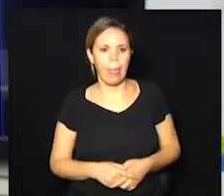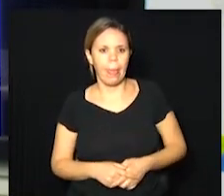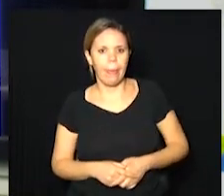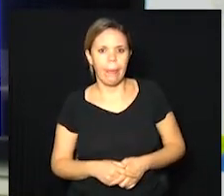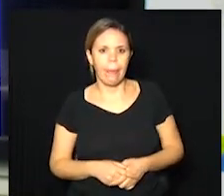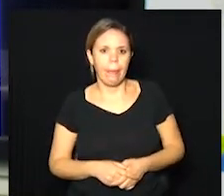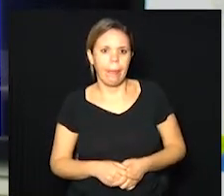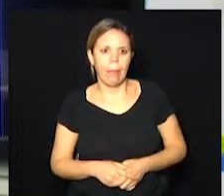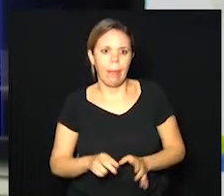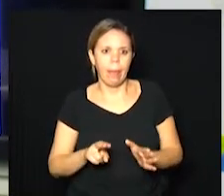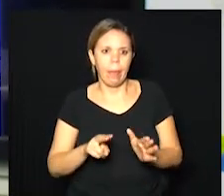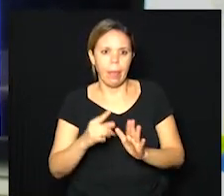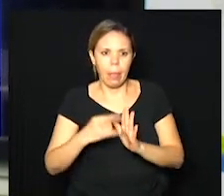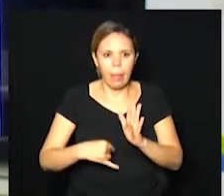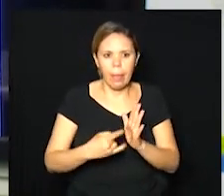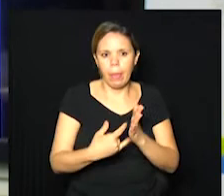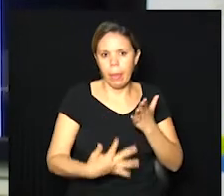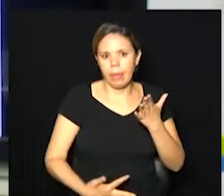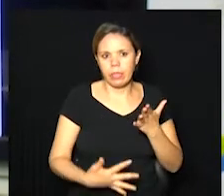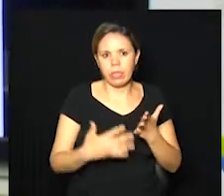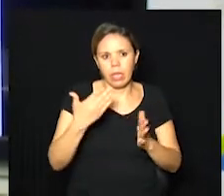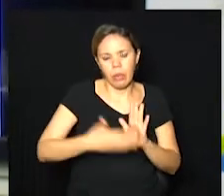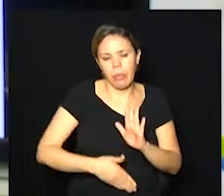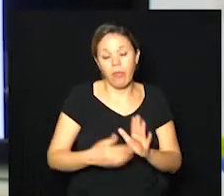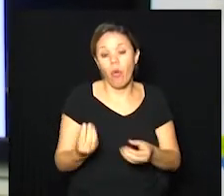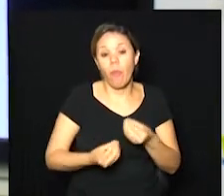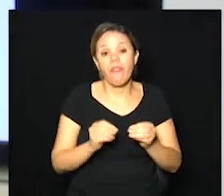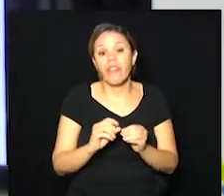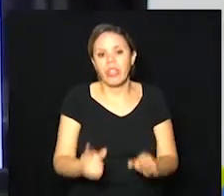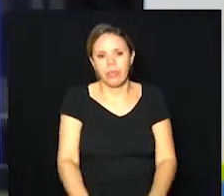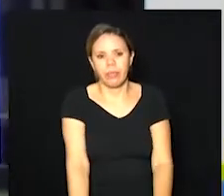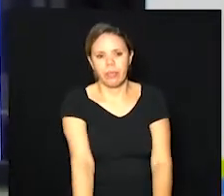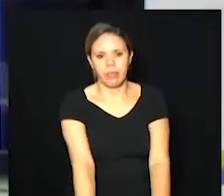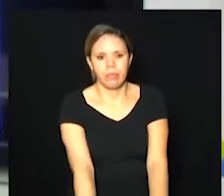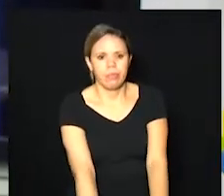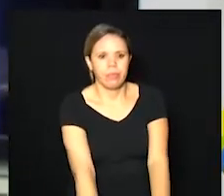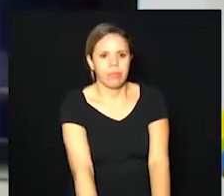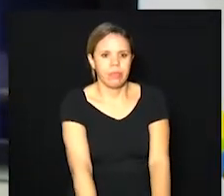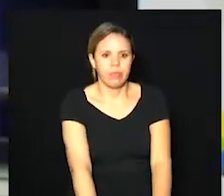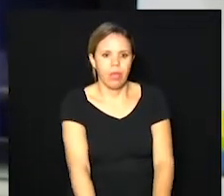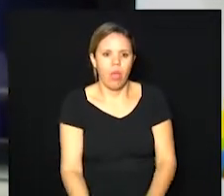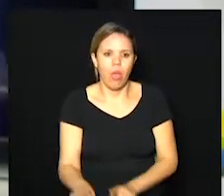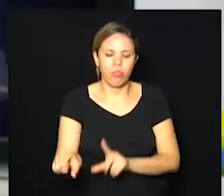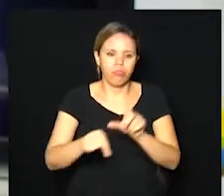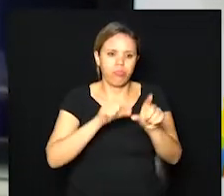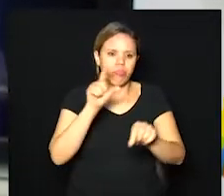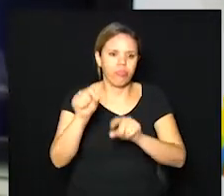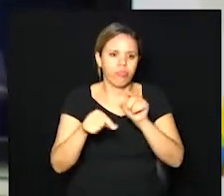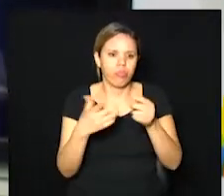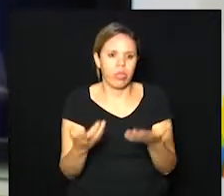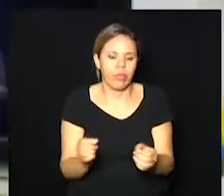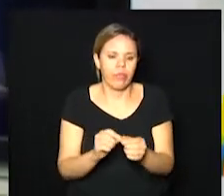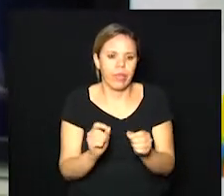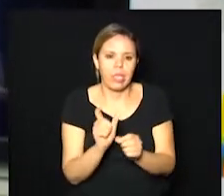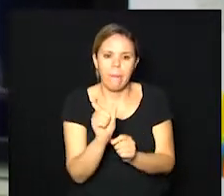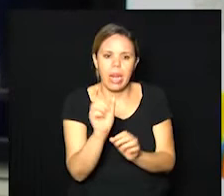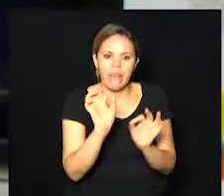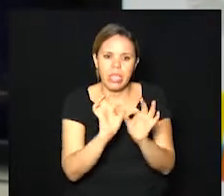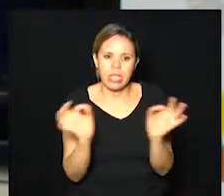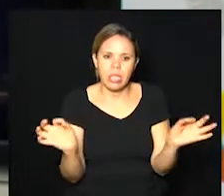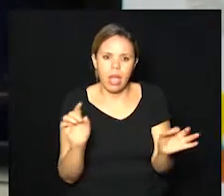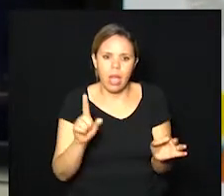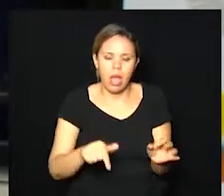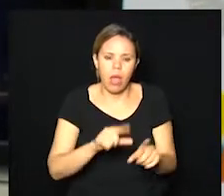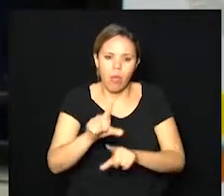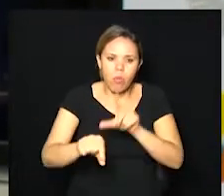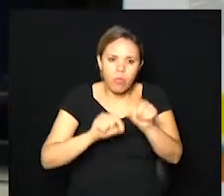neste inquérito. Então, como foi feito isso? Foi feita uma aleatorização, aleatorização, uma palavra mais simples seria um